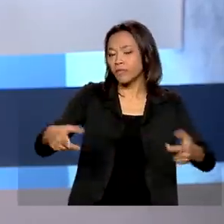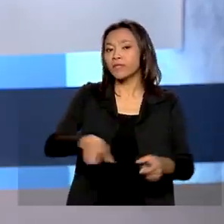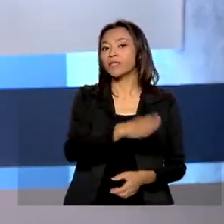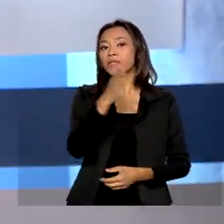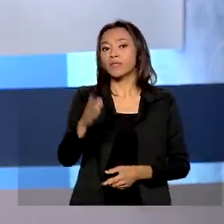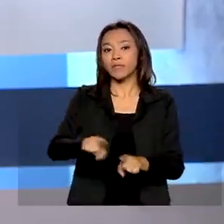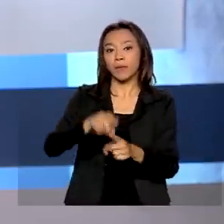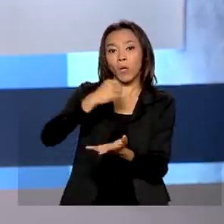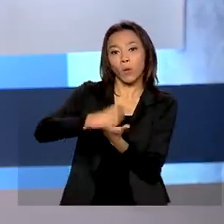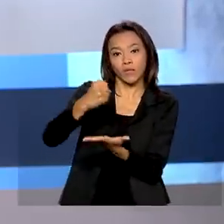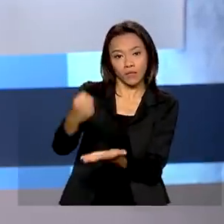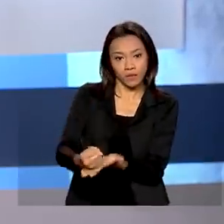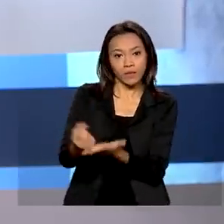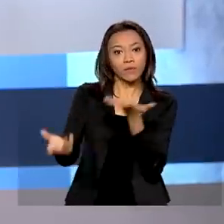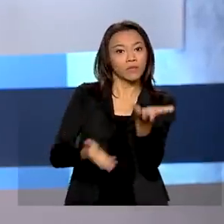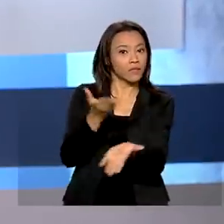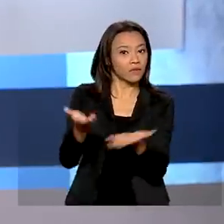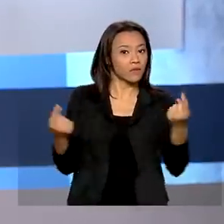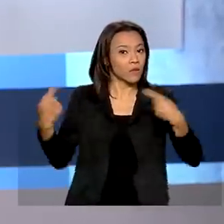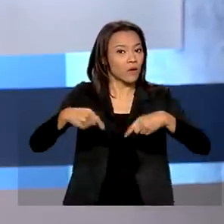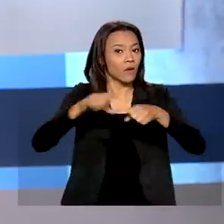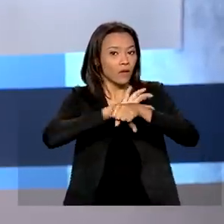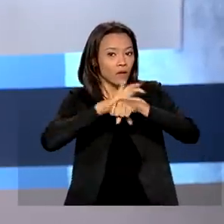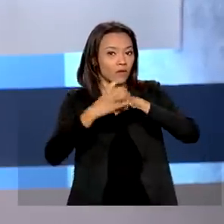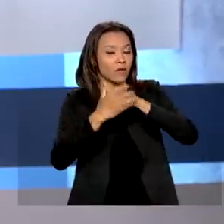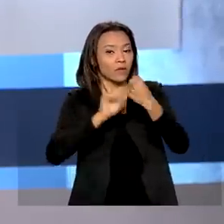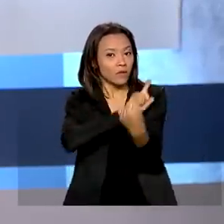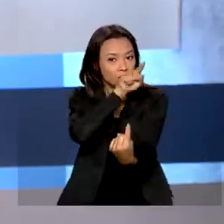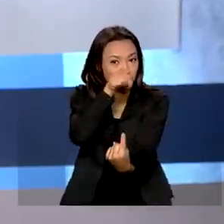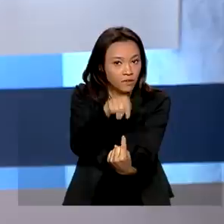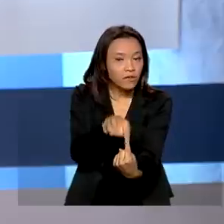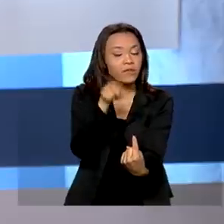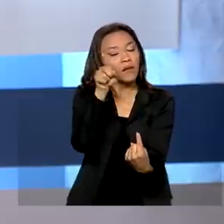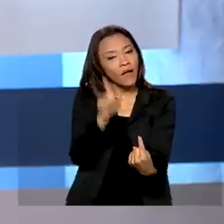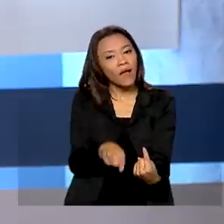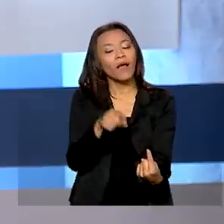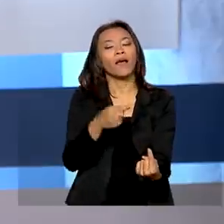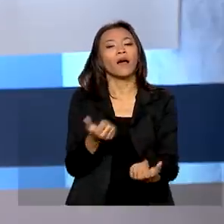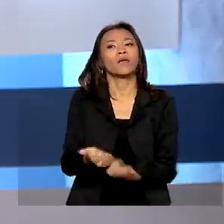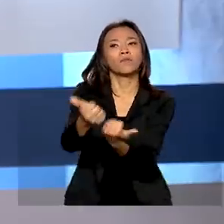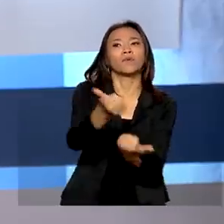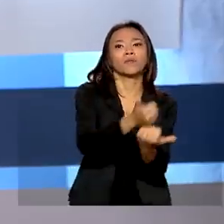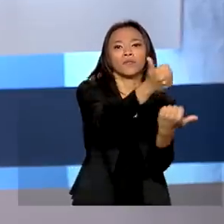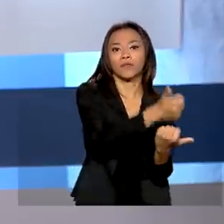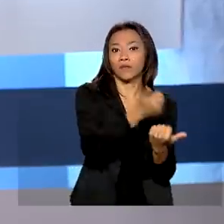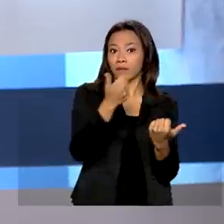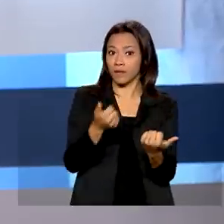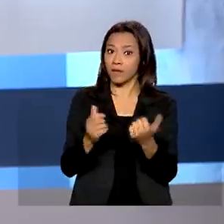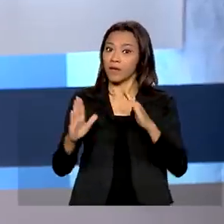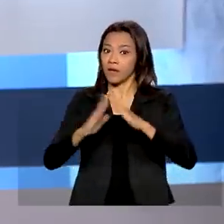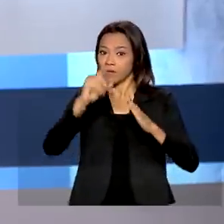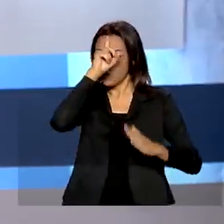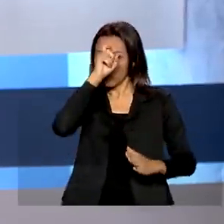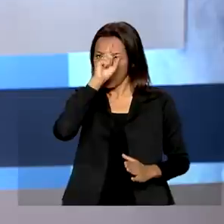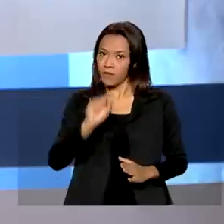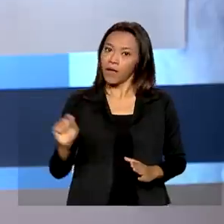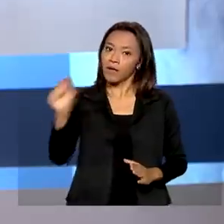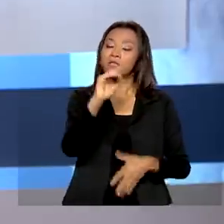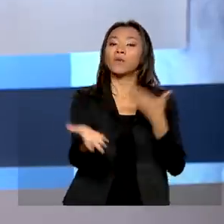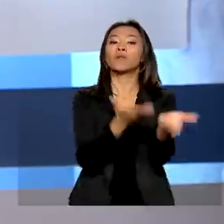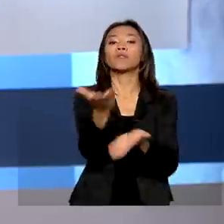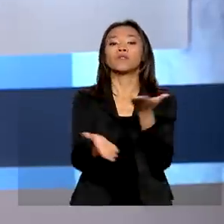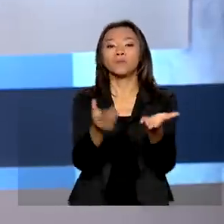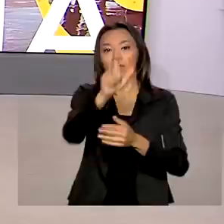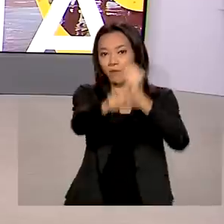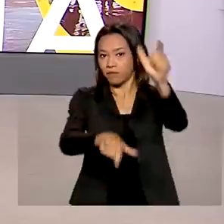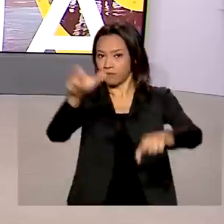serviços contra a Covid-19. A intenção é garantir o abastecimento de hospitais e o atendimento à população durante a